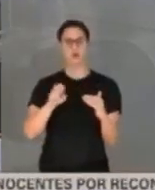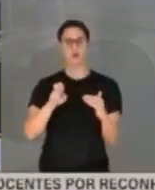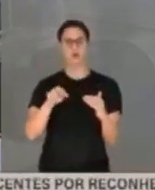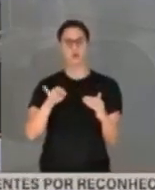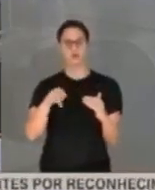ANS recebeu...